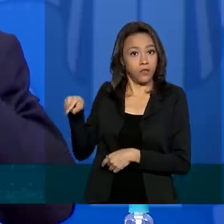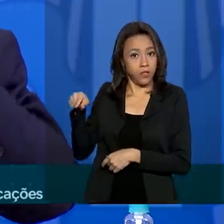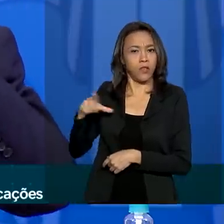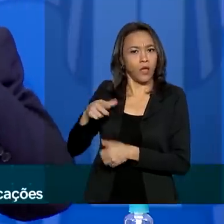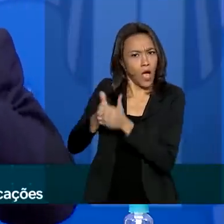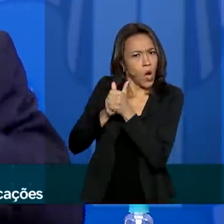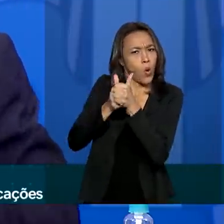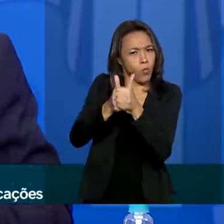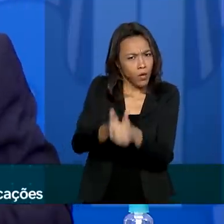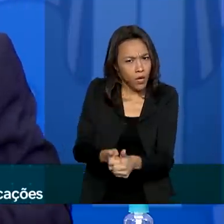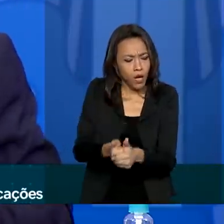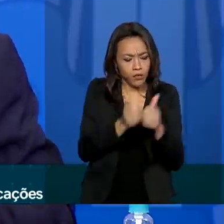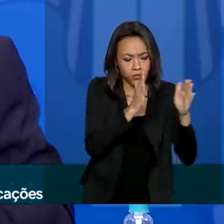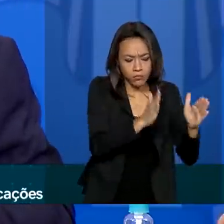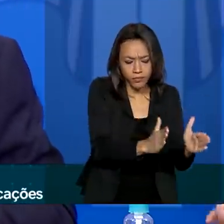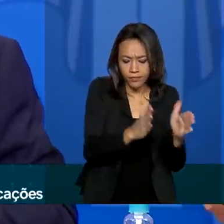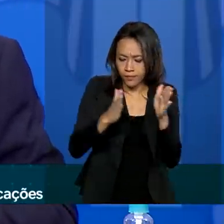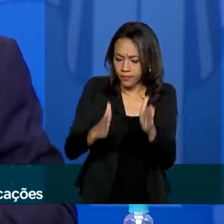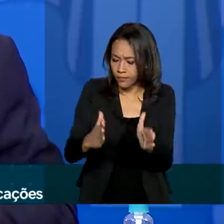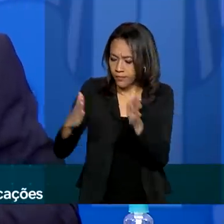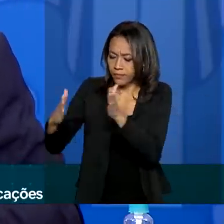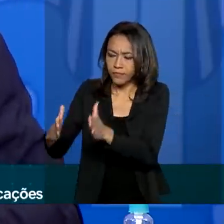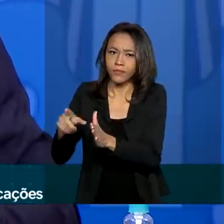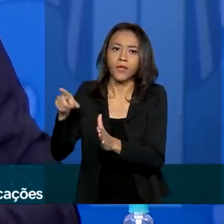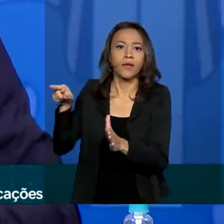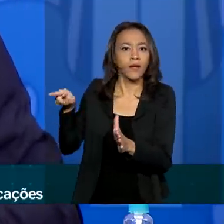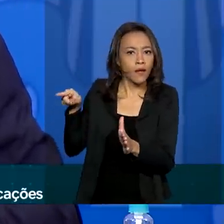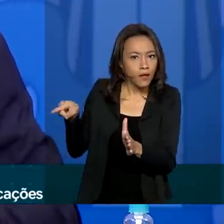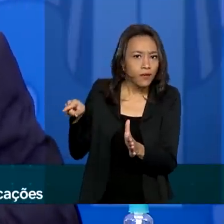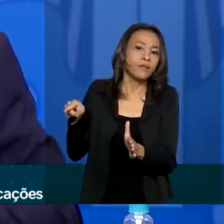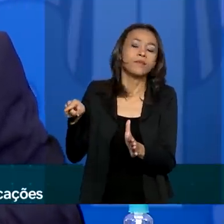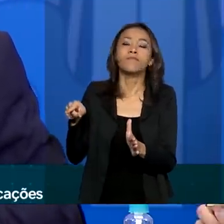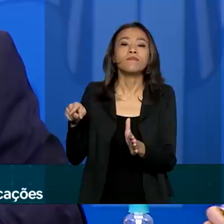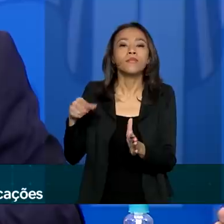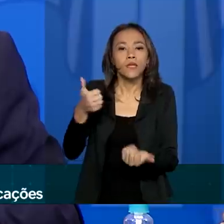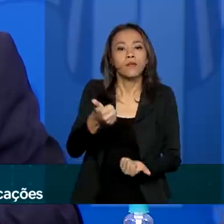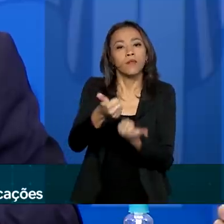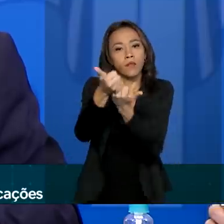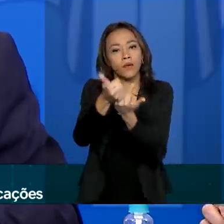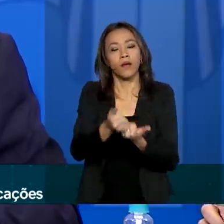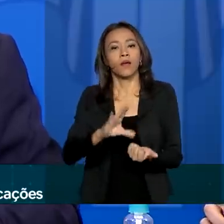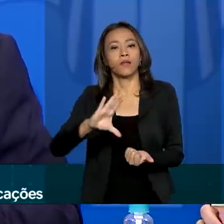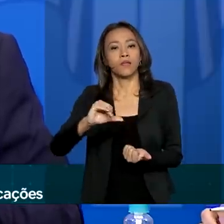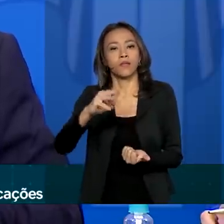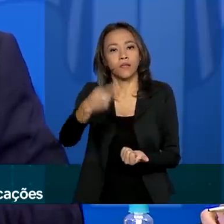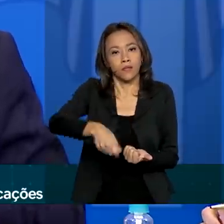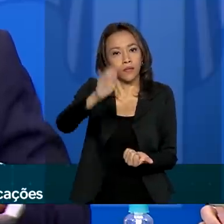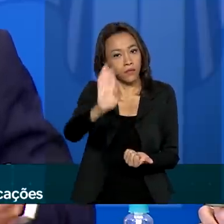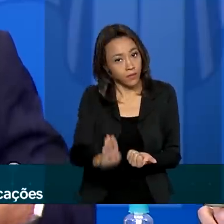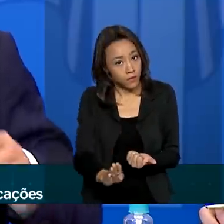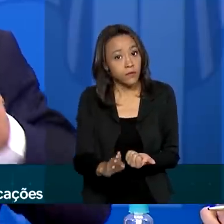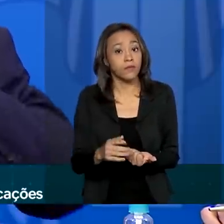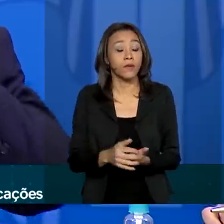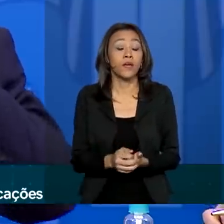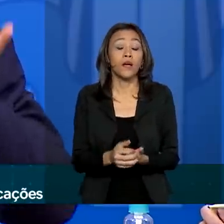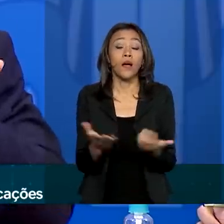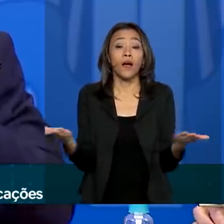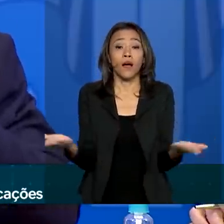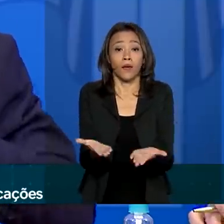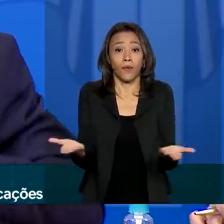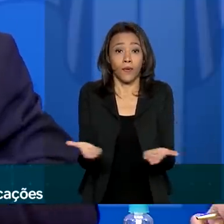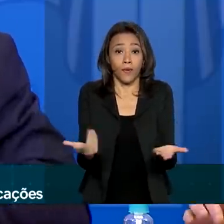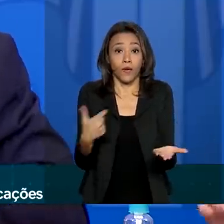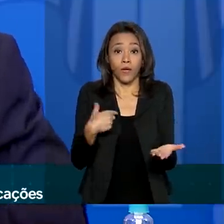focos que ele tem dado à nossa ciência no Brasil. E agora, eu queria somar